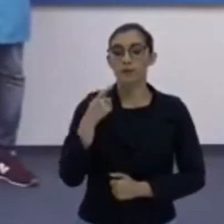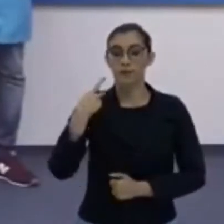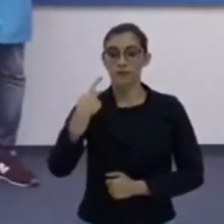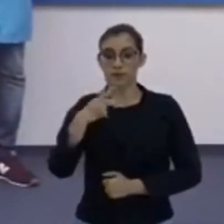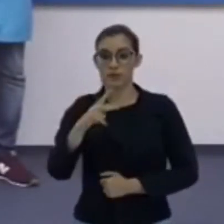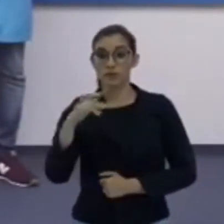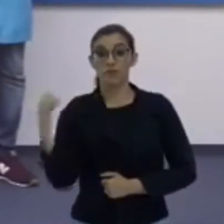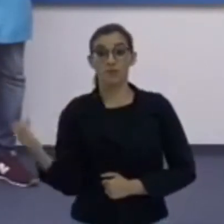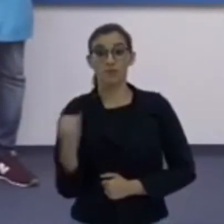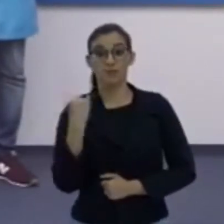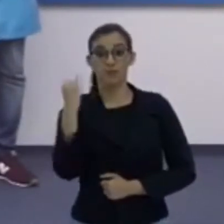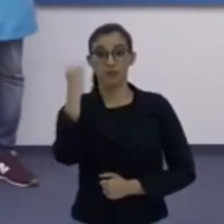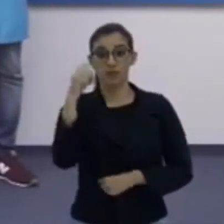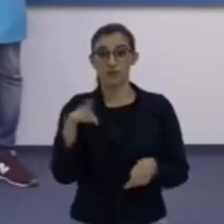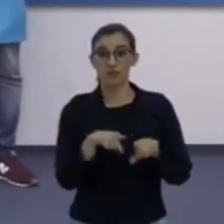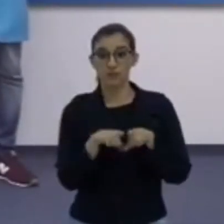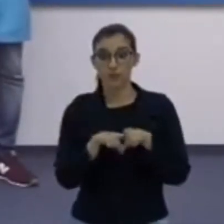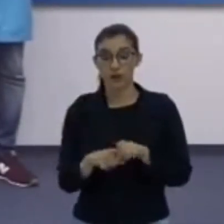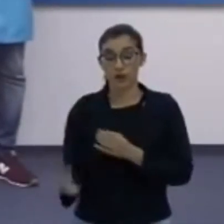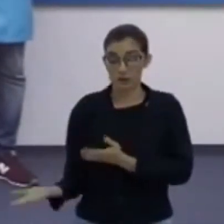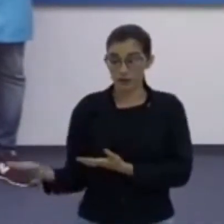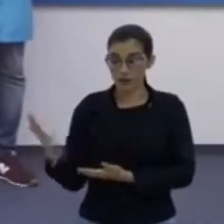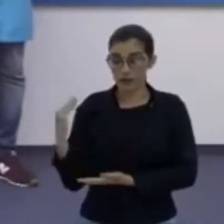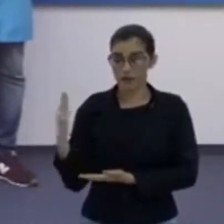Ele vai entrar e vai falar com a gente. Vem cá, filhão!